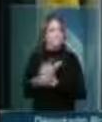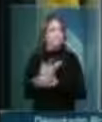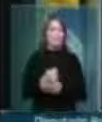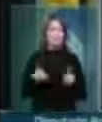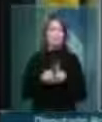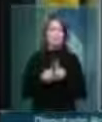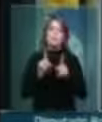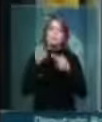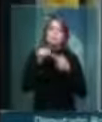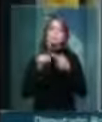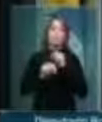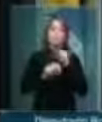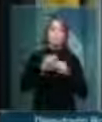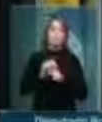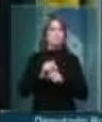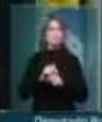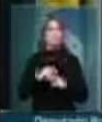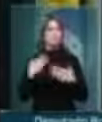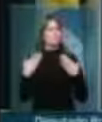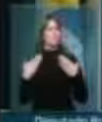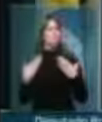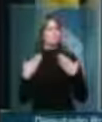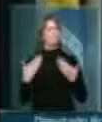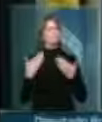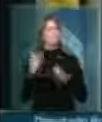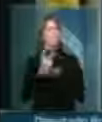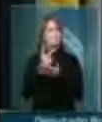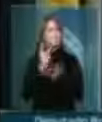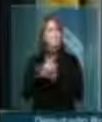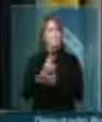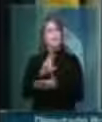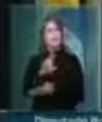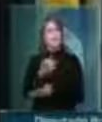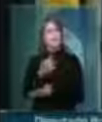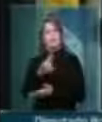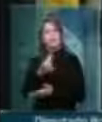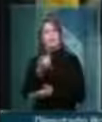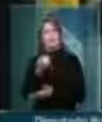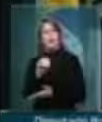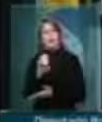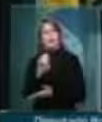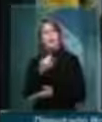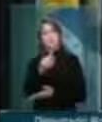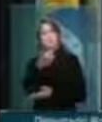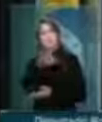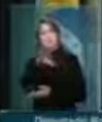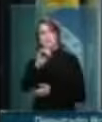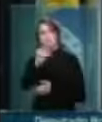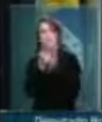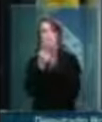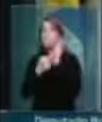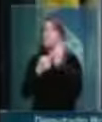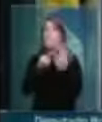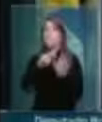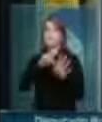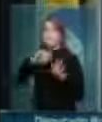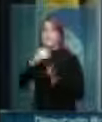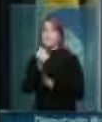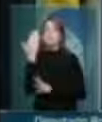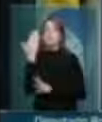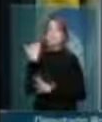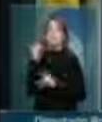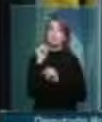ação, no mínimo suspeita do senhor Ricardo Sérgio, classificado pela própria revista Veja à época como